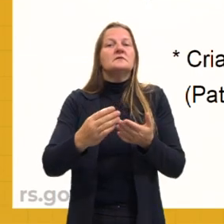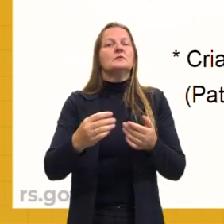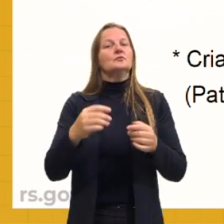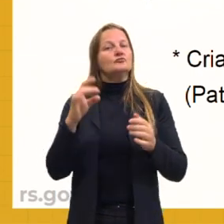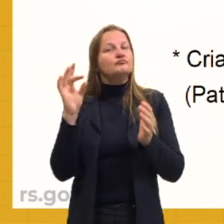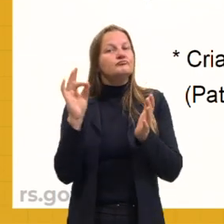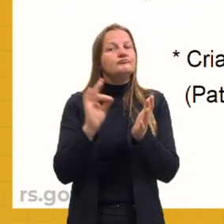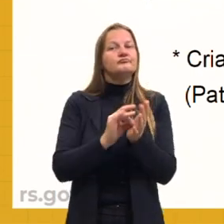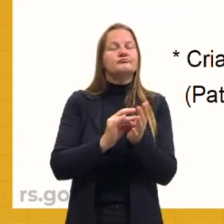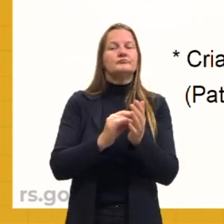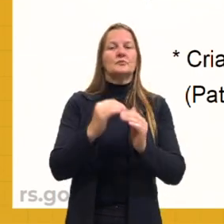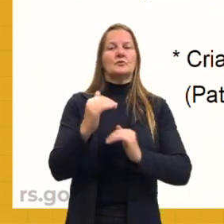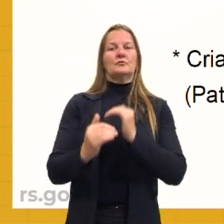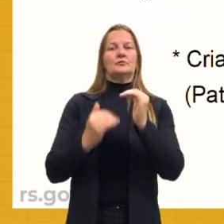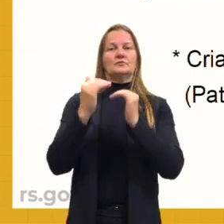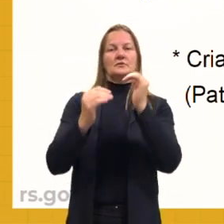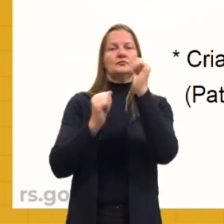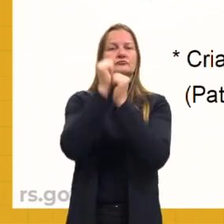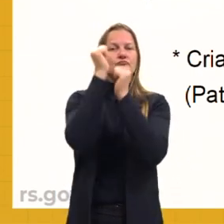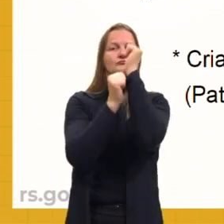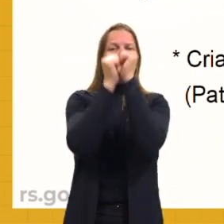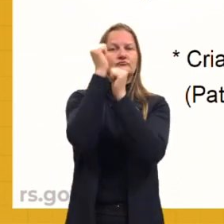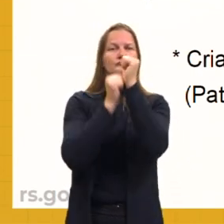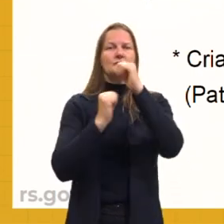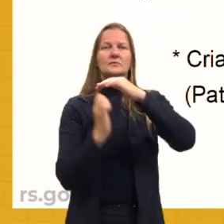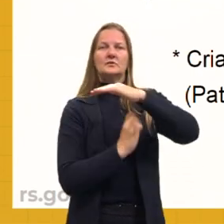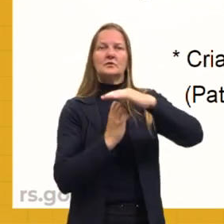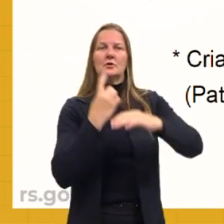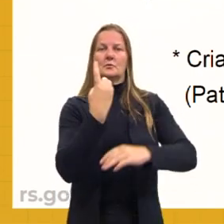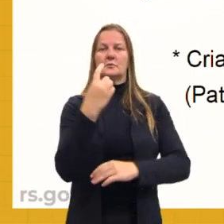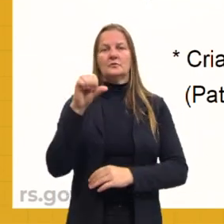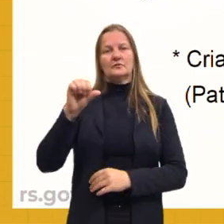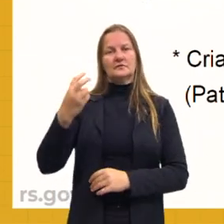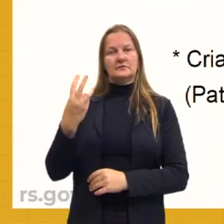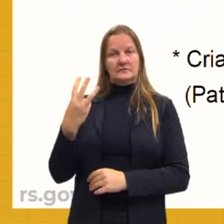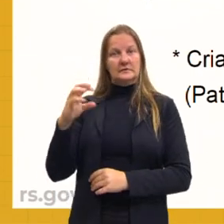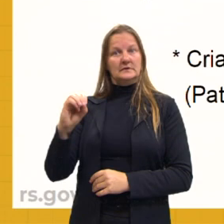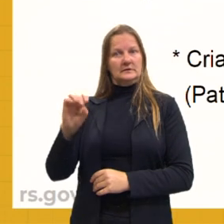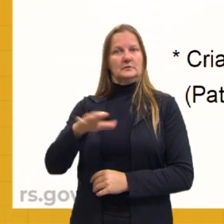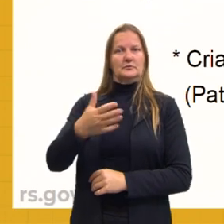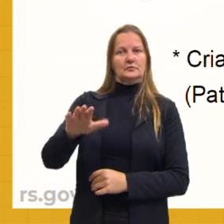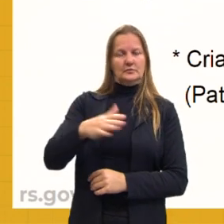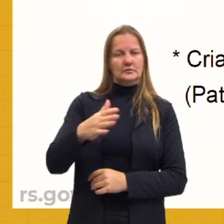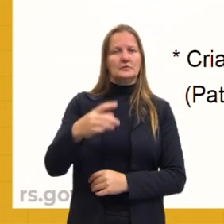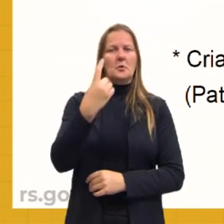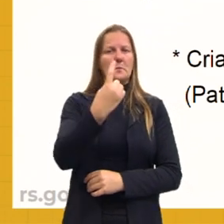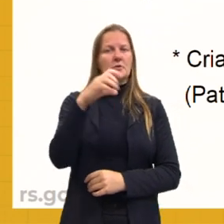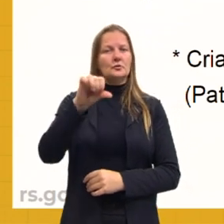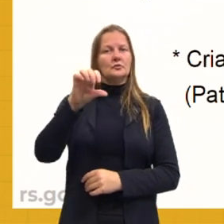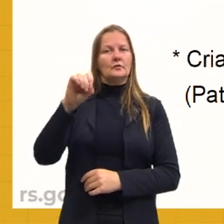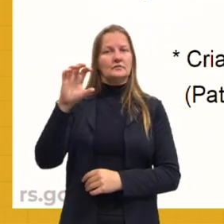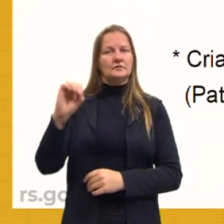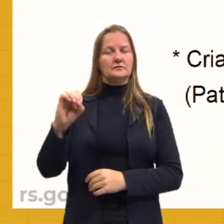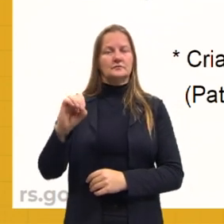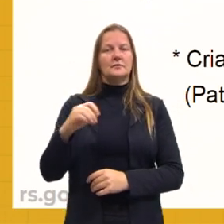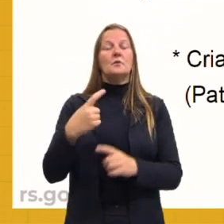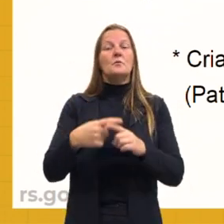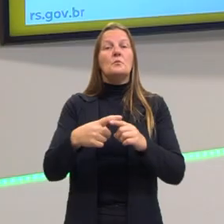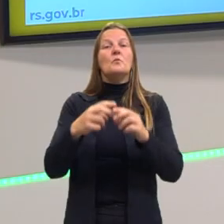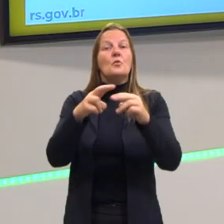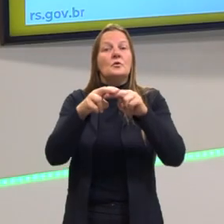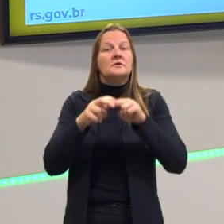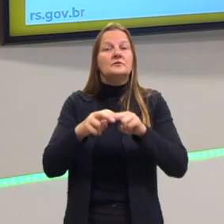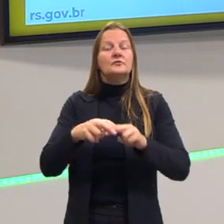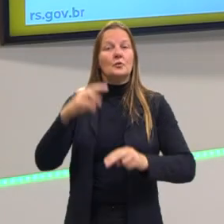definitivamente no processo industrial. Então, a partir de 1930, a partir dos anos 1900, por isso que o Getúlio Vargas